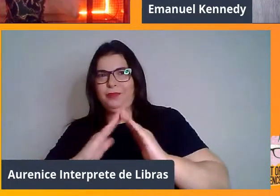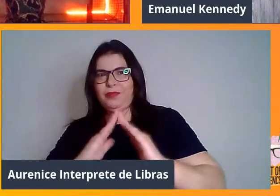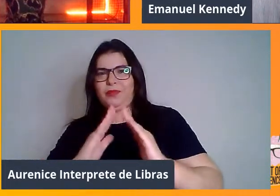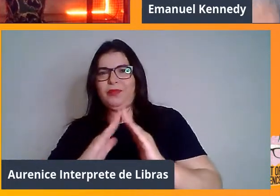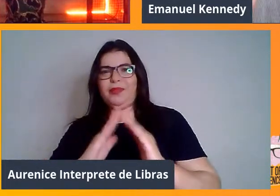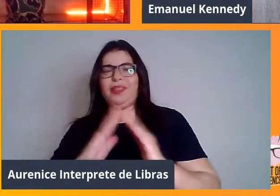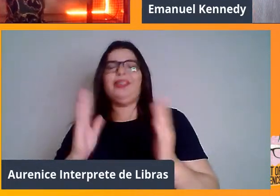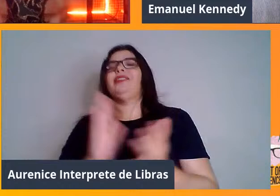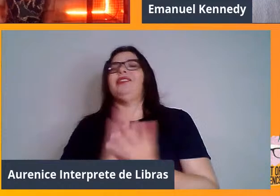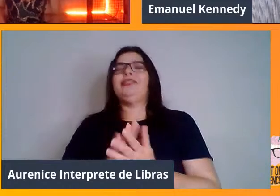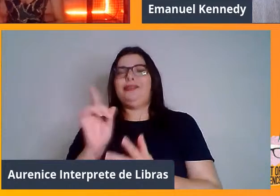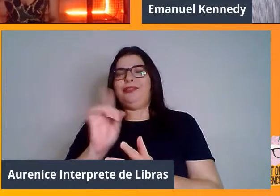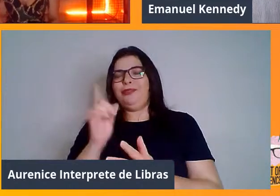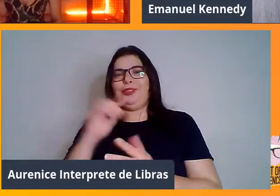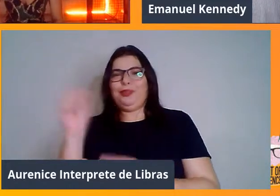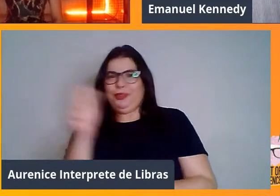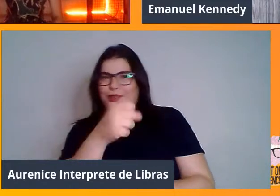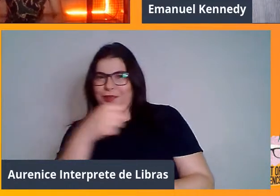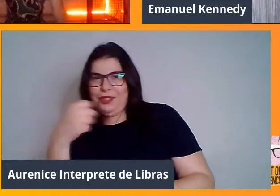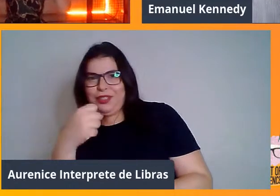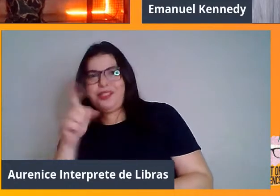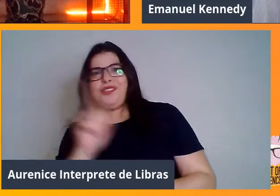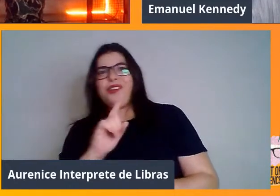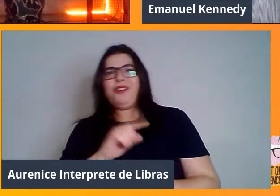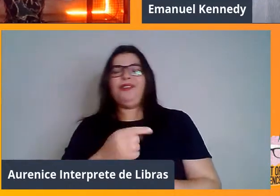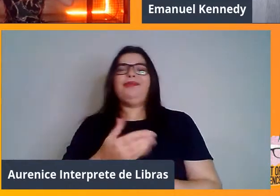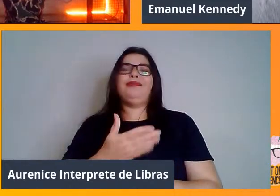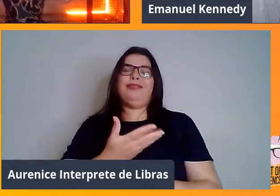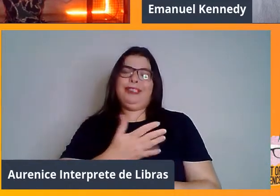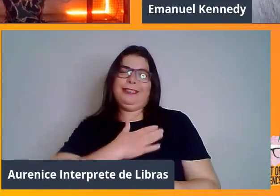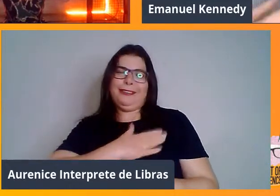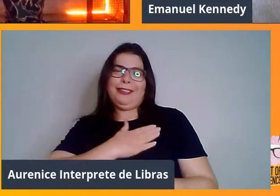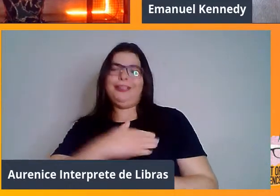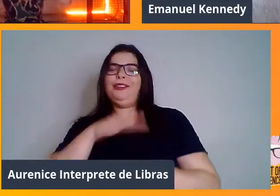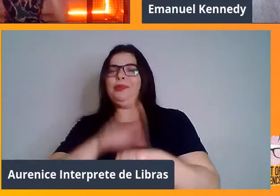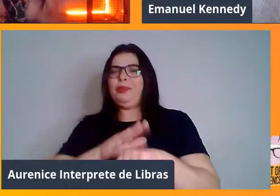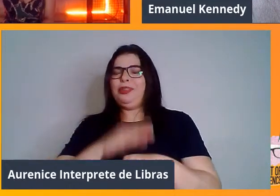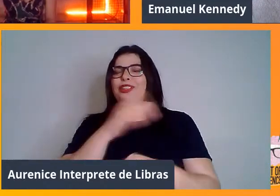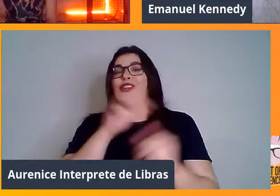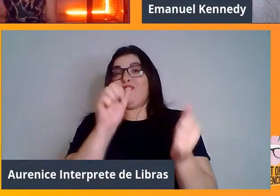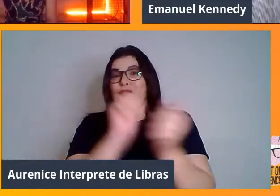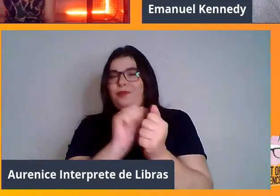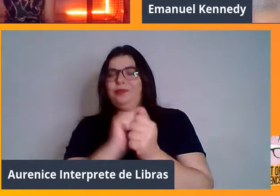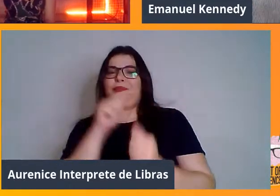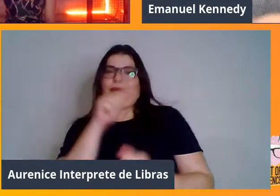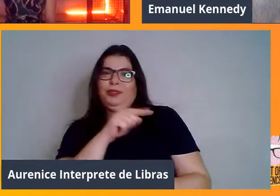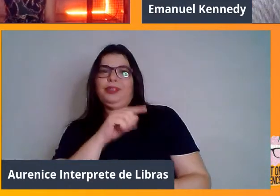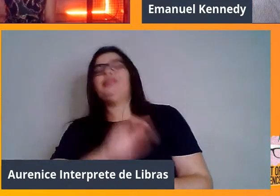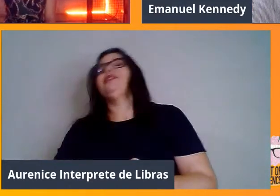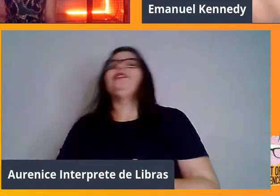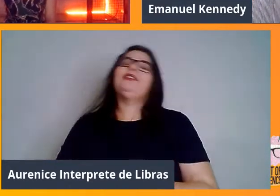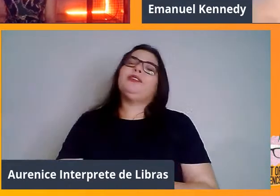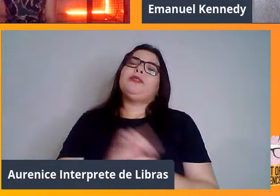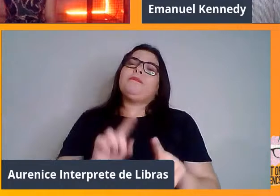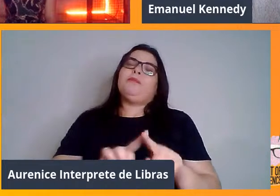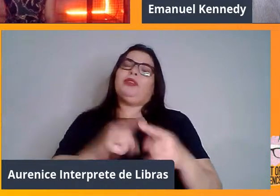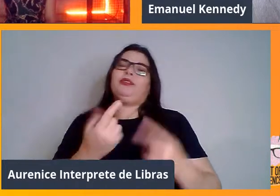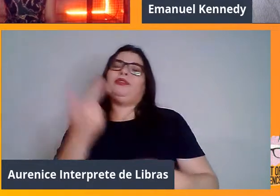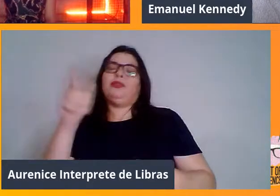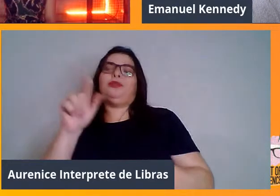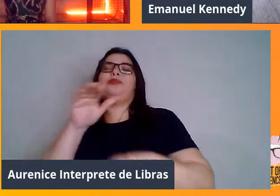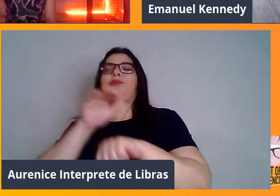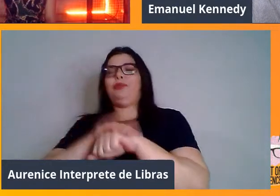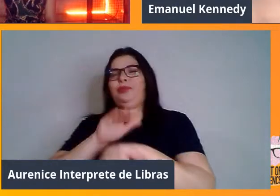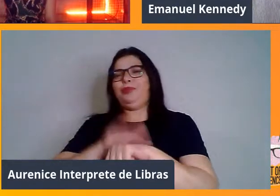Gostaria bastante de estar aí dividindo esse momento com você, Gê. Mas não foi possível, tá? Em outro momento, nós vamos aí